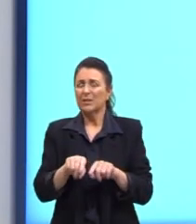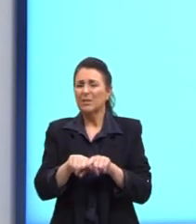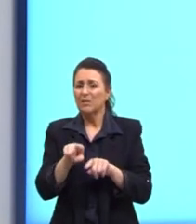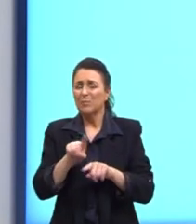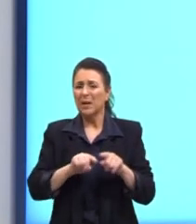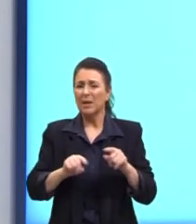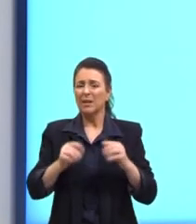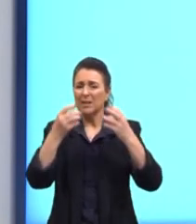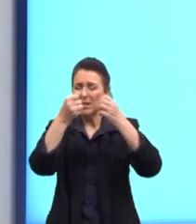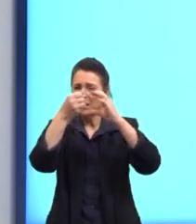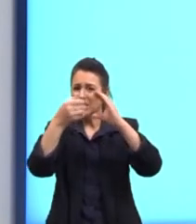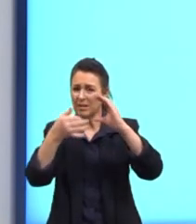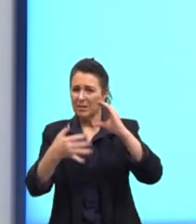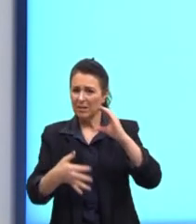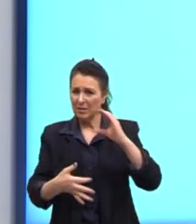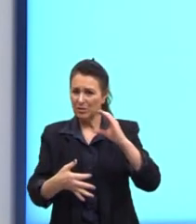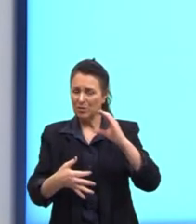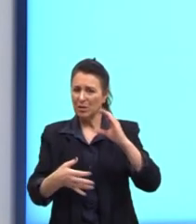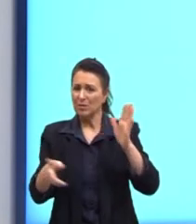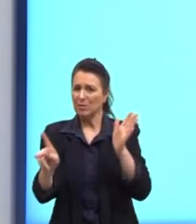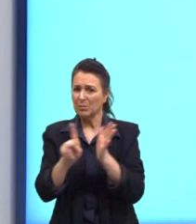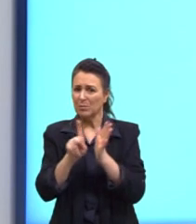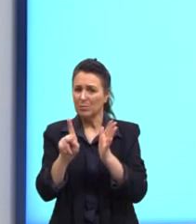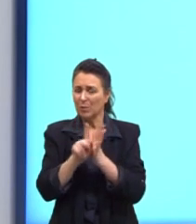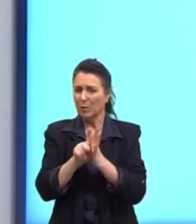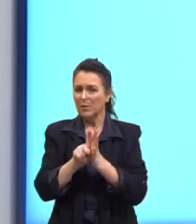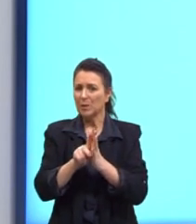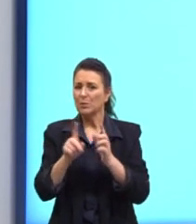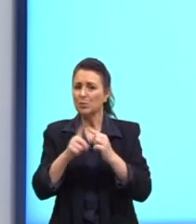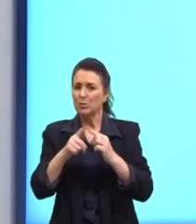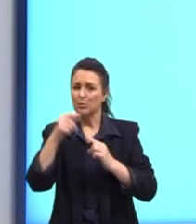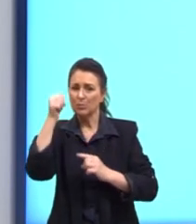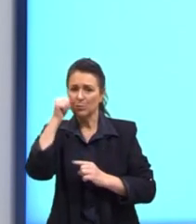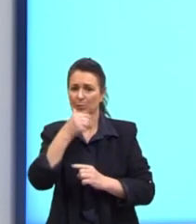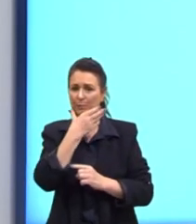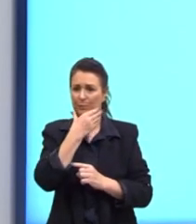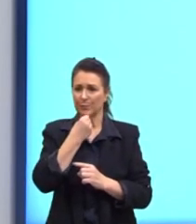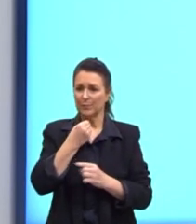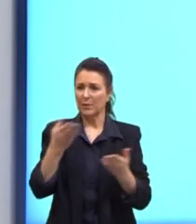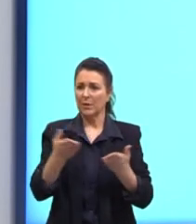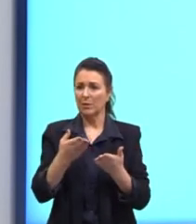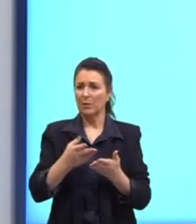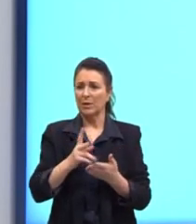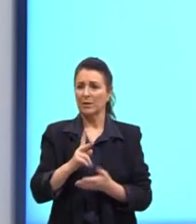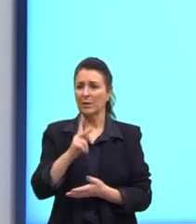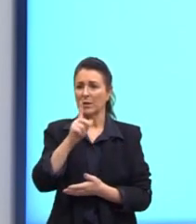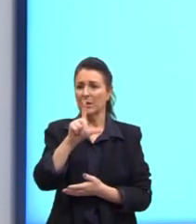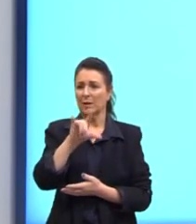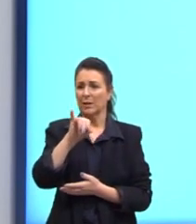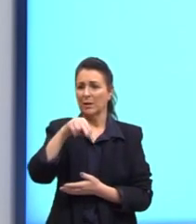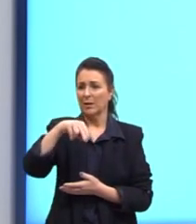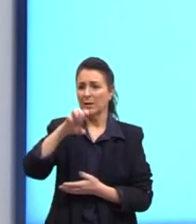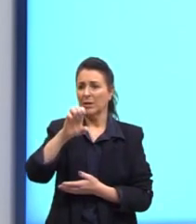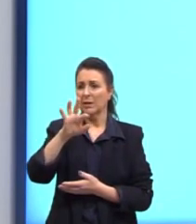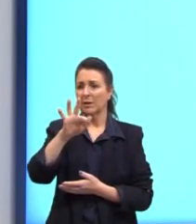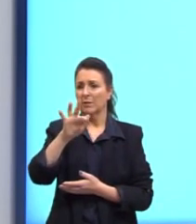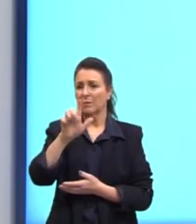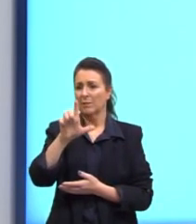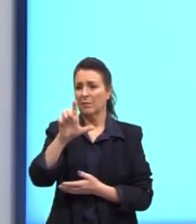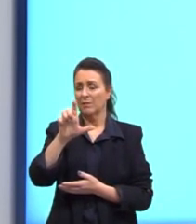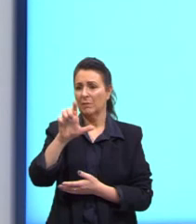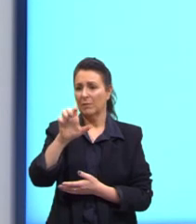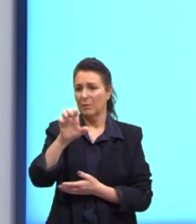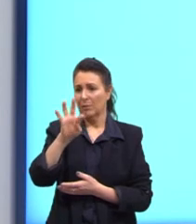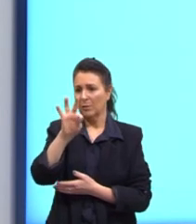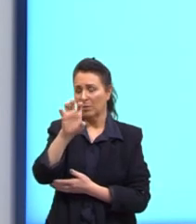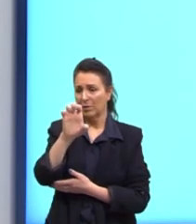sexuais secundários. Já na síndrome de Klein-Felter, nós vemos um a mais, diferentemente